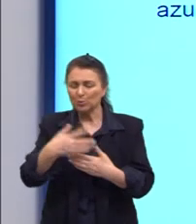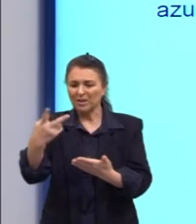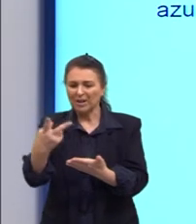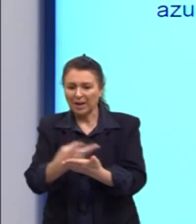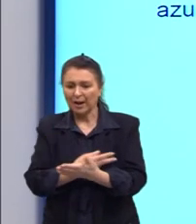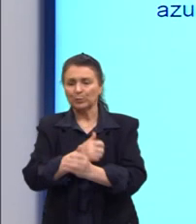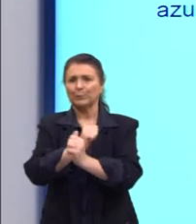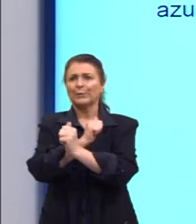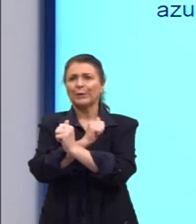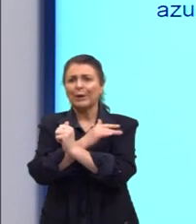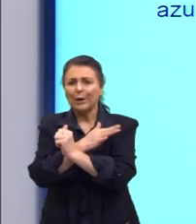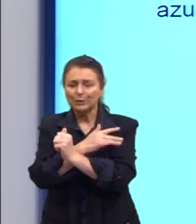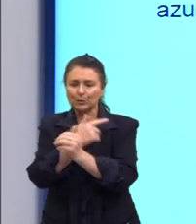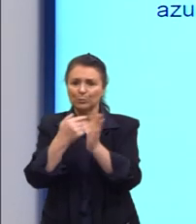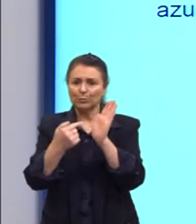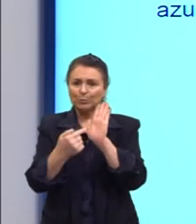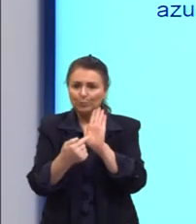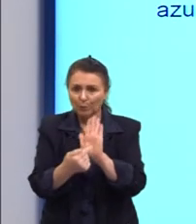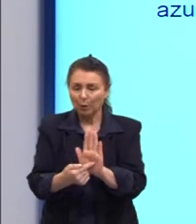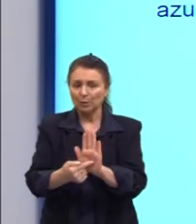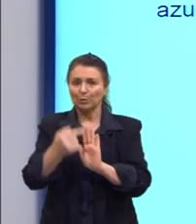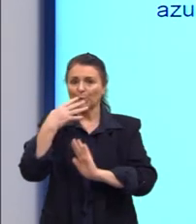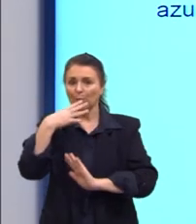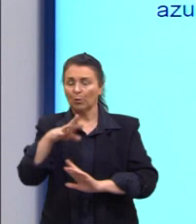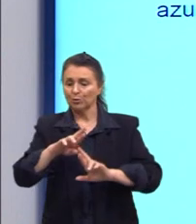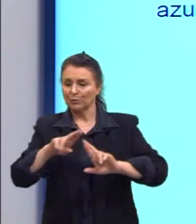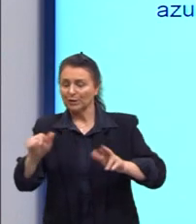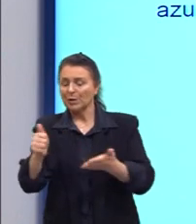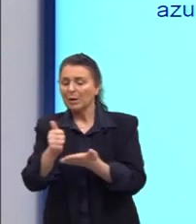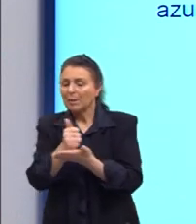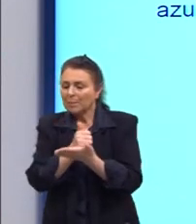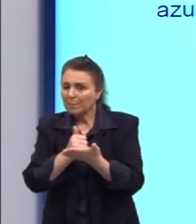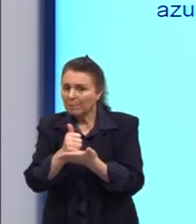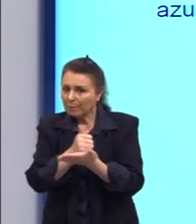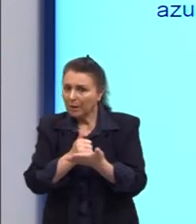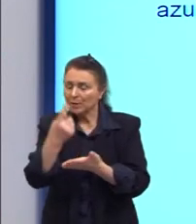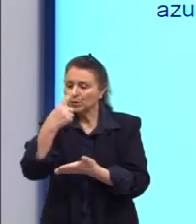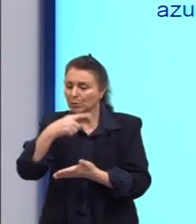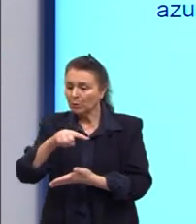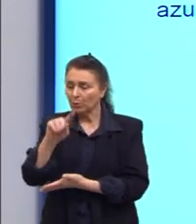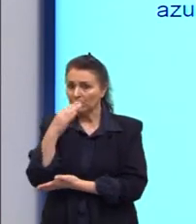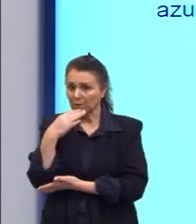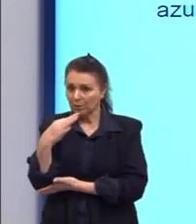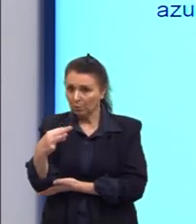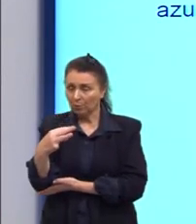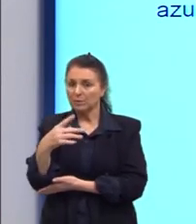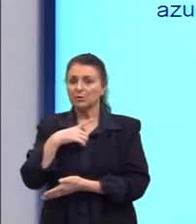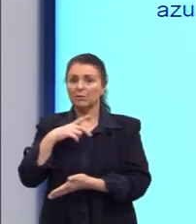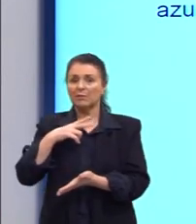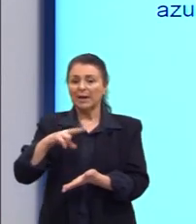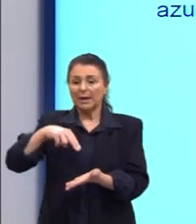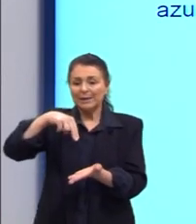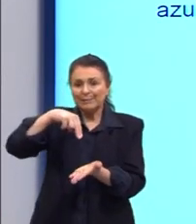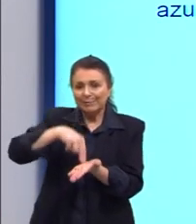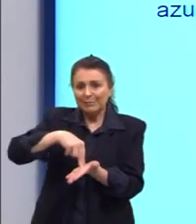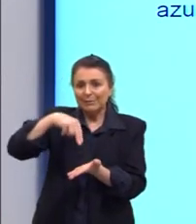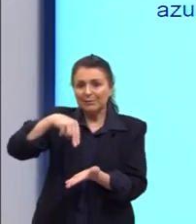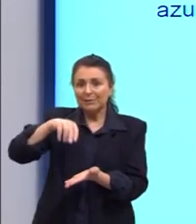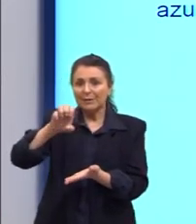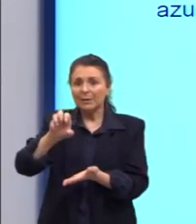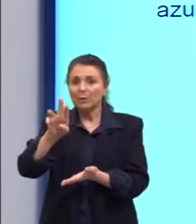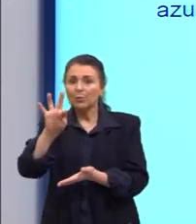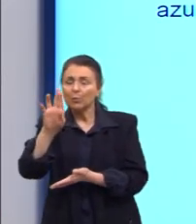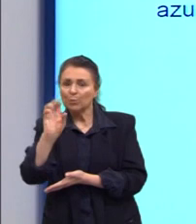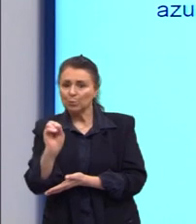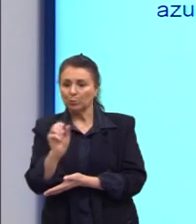ácido vai apresentar determinada cor, se tiver básico vai apresentar outra cor, se tiver neutro vai apresentar a cor